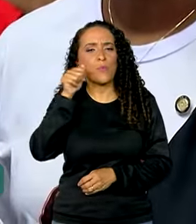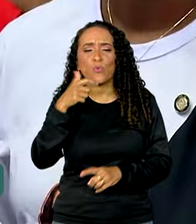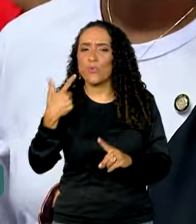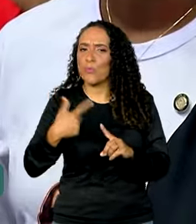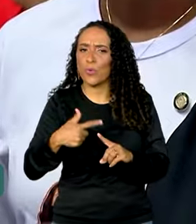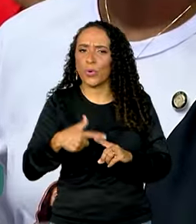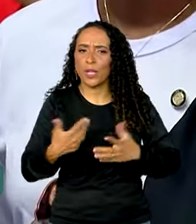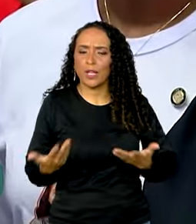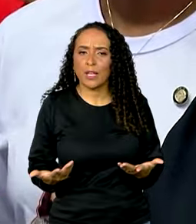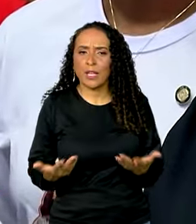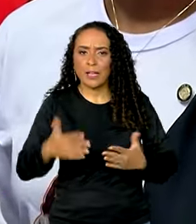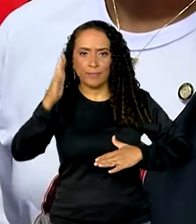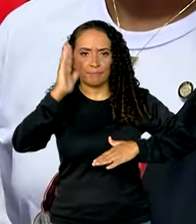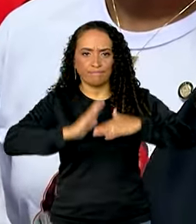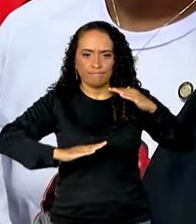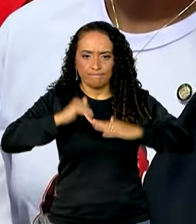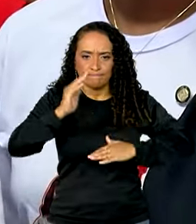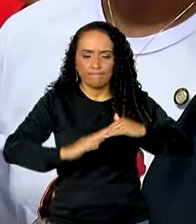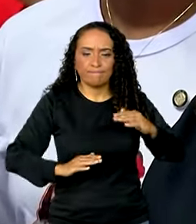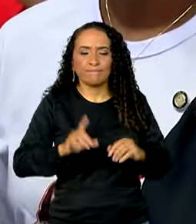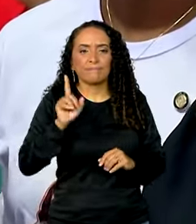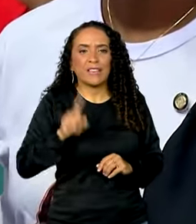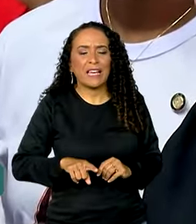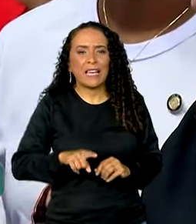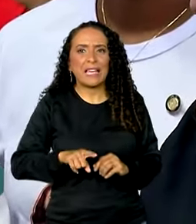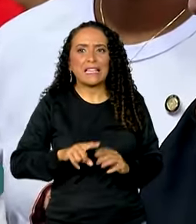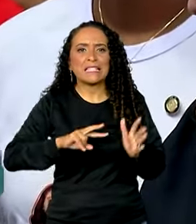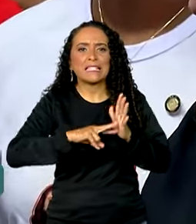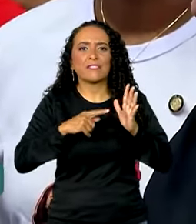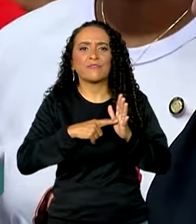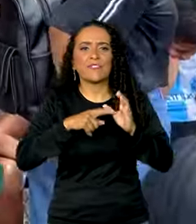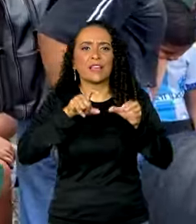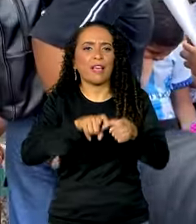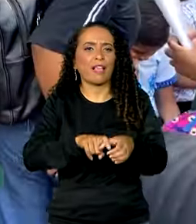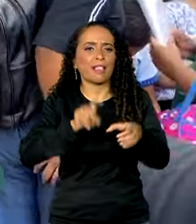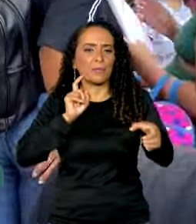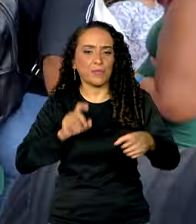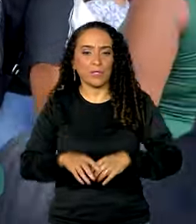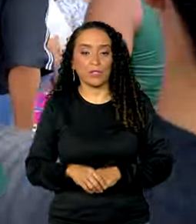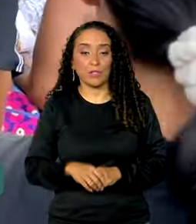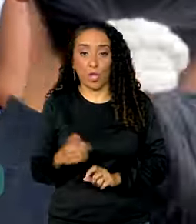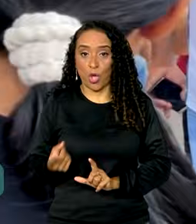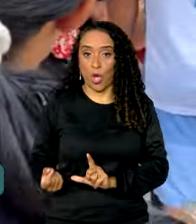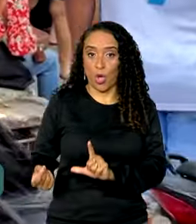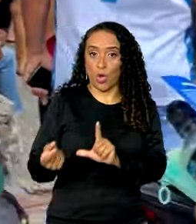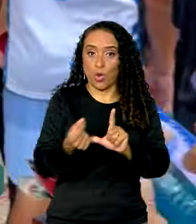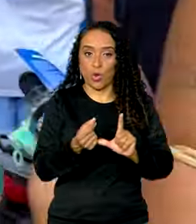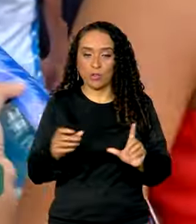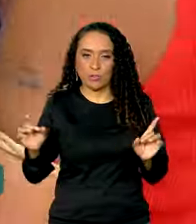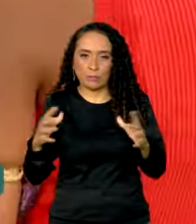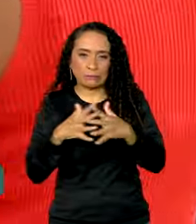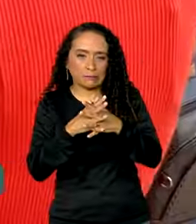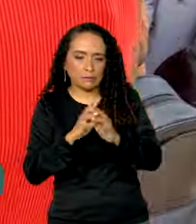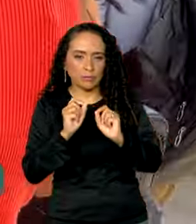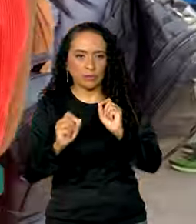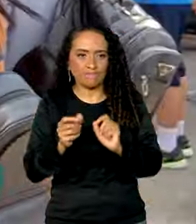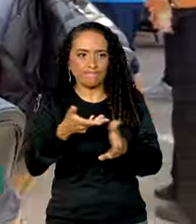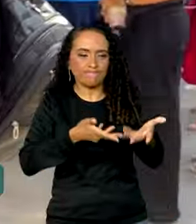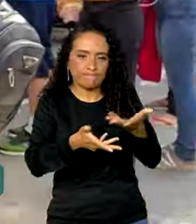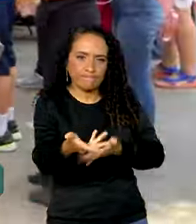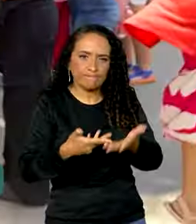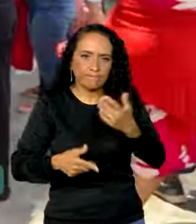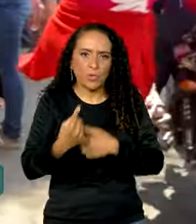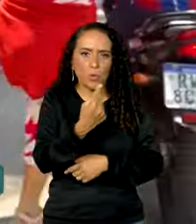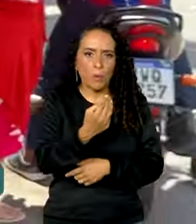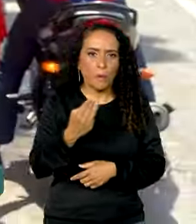porque a profissão, ela significa independência. Com uma logística complexa, que envolveu cerca de